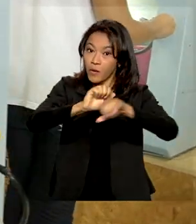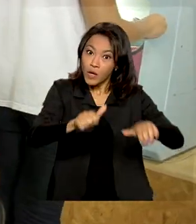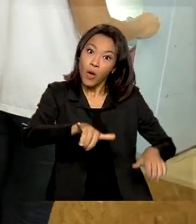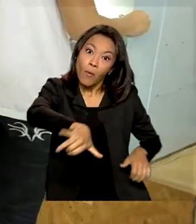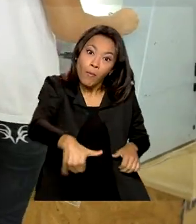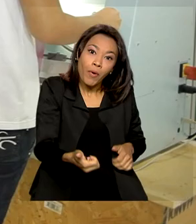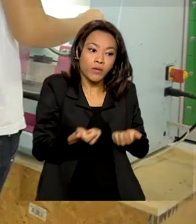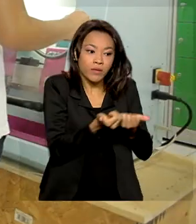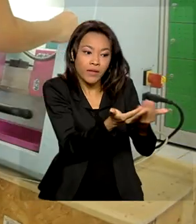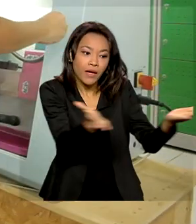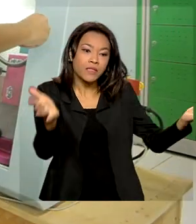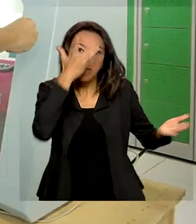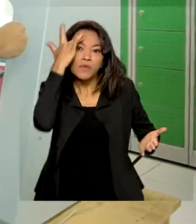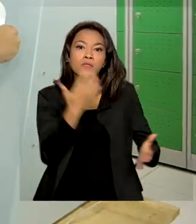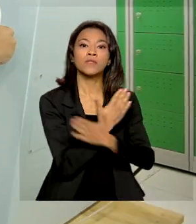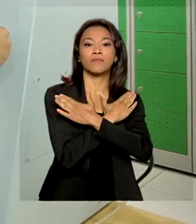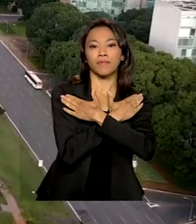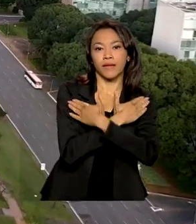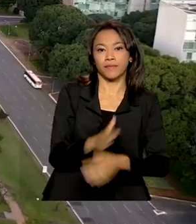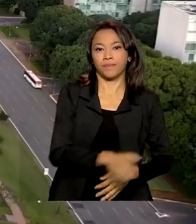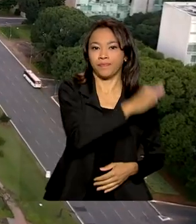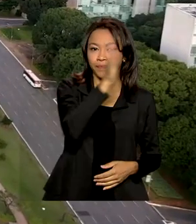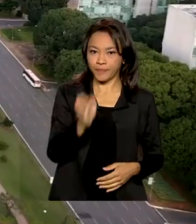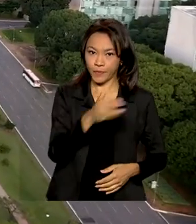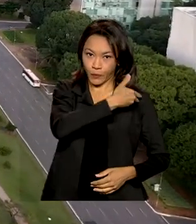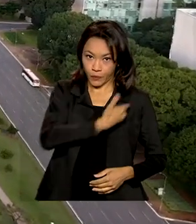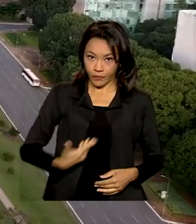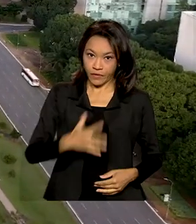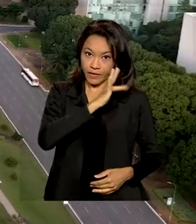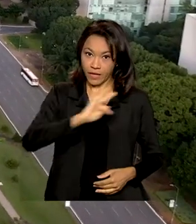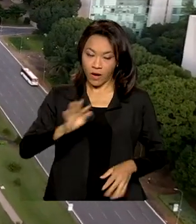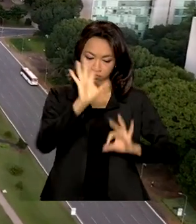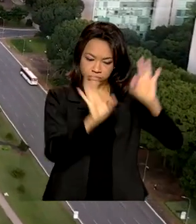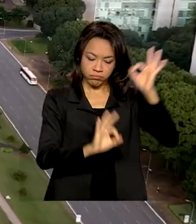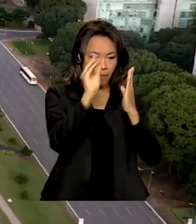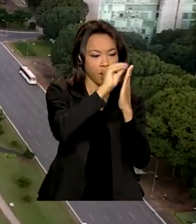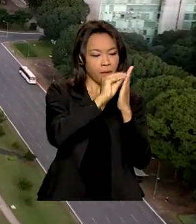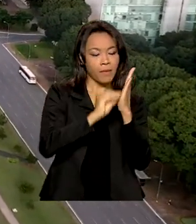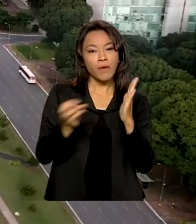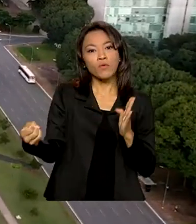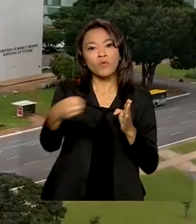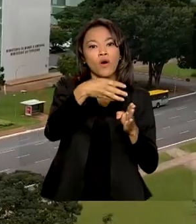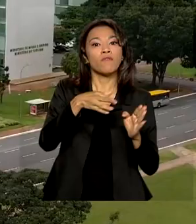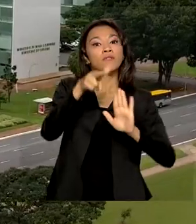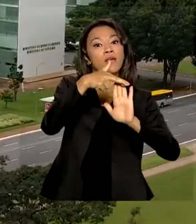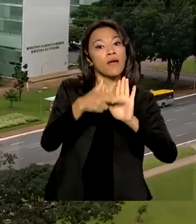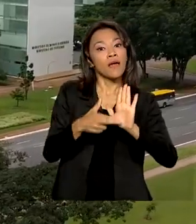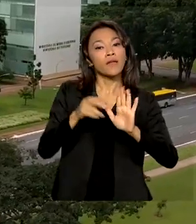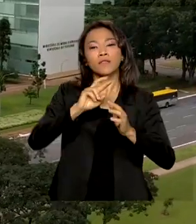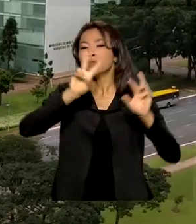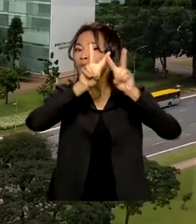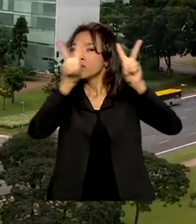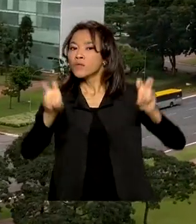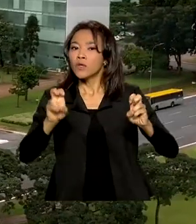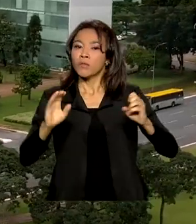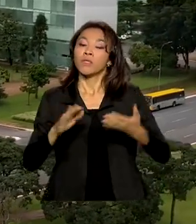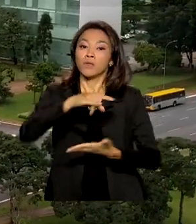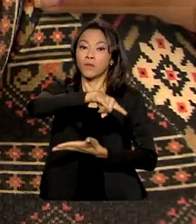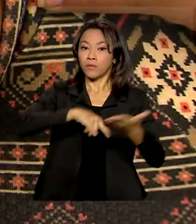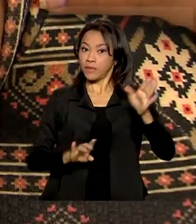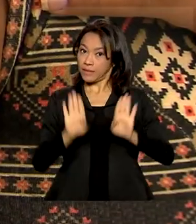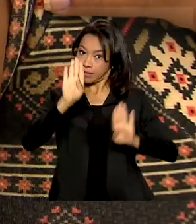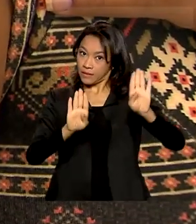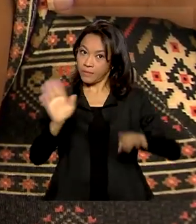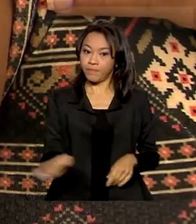trabalhadores desempregados. Governo Federal define novas regras para o planejamento de licitações públicas. E